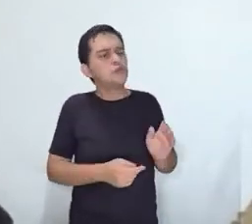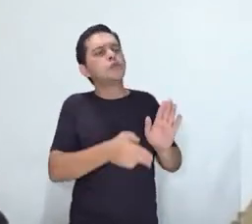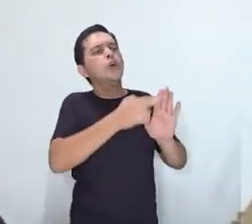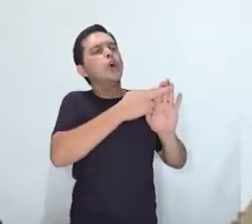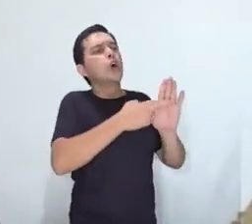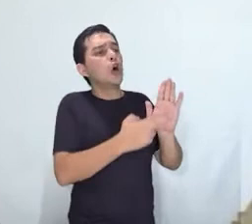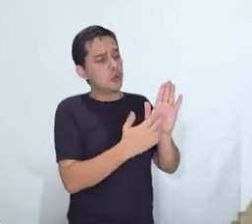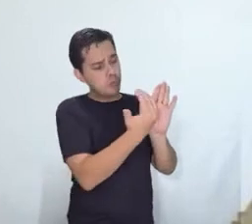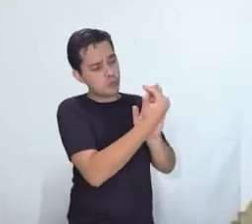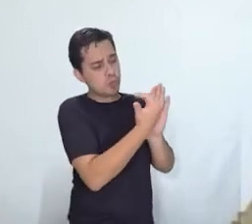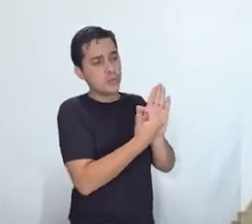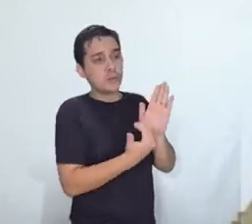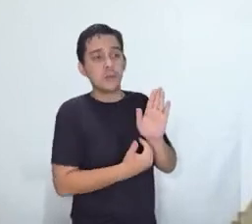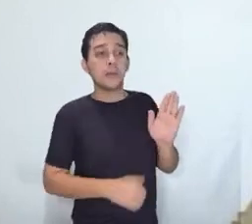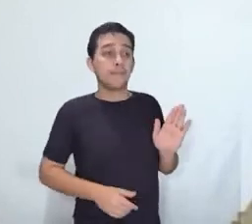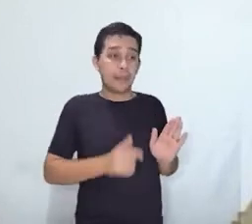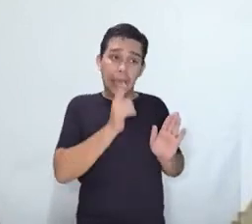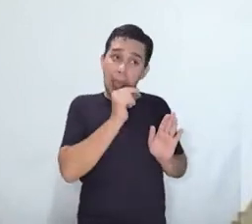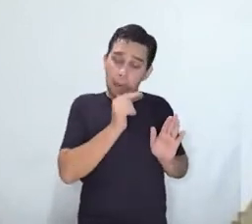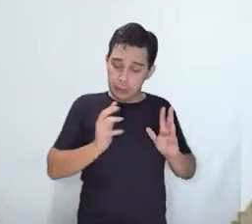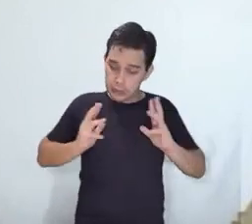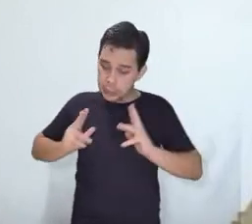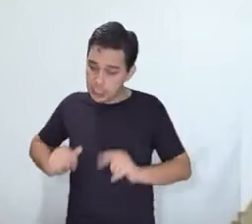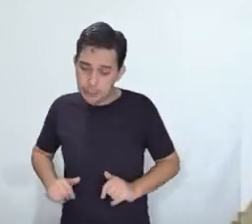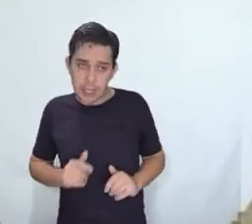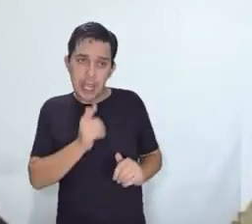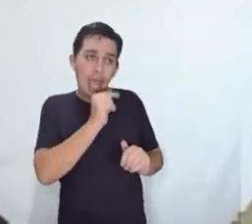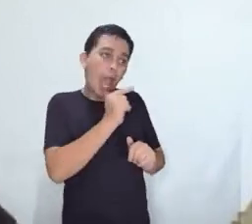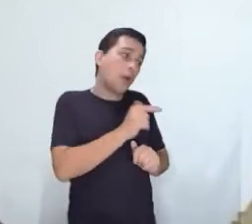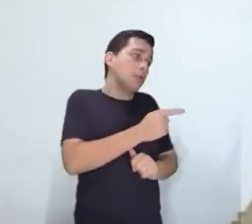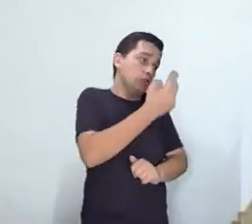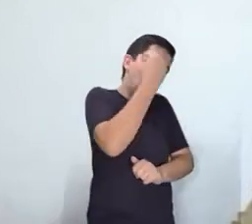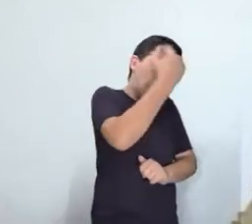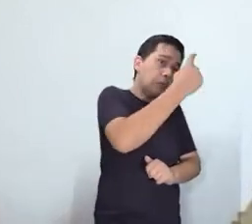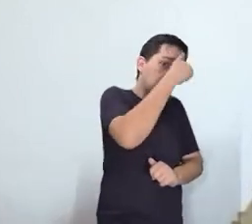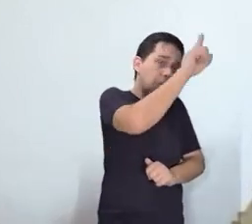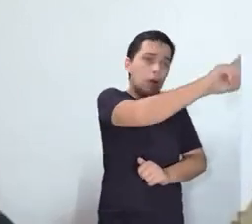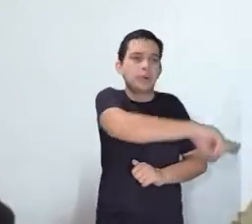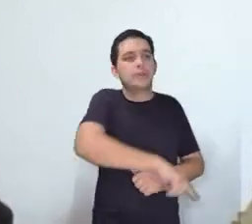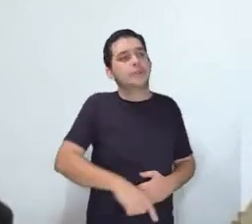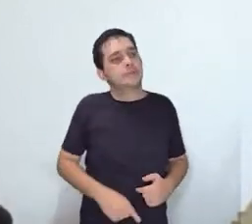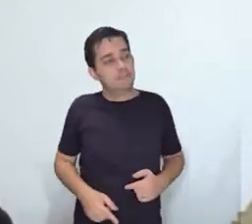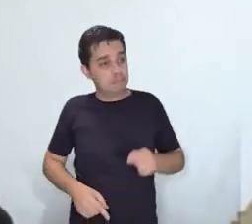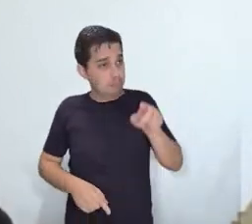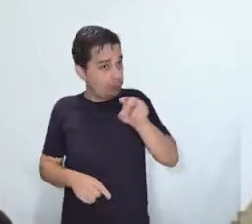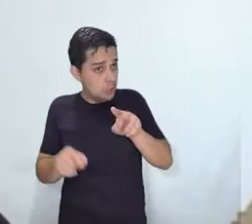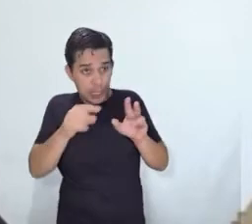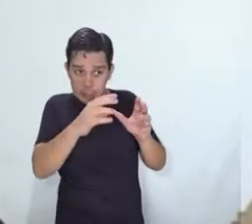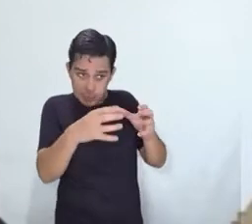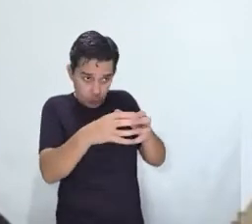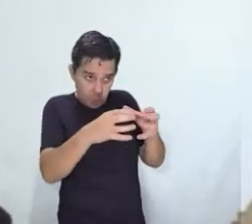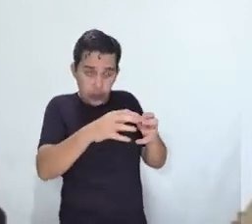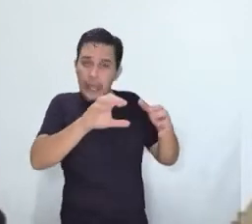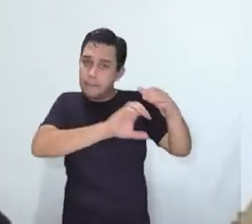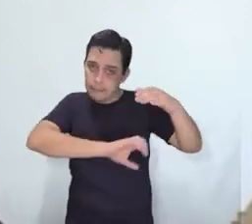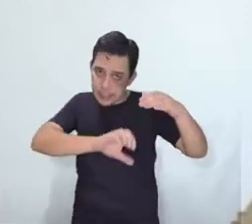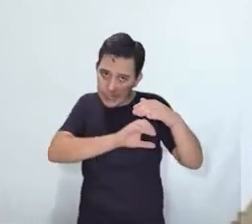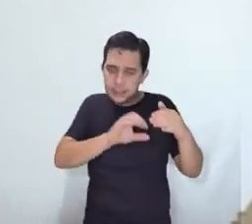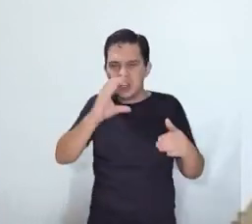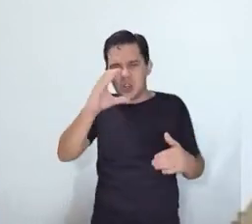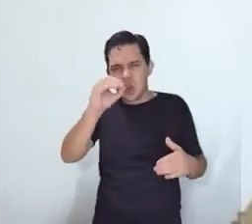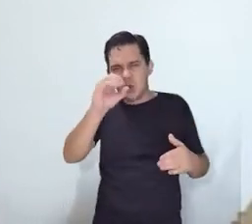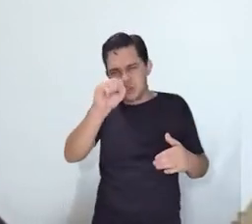tratada, quanto em relação à água bruta, e também que as concessionárias adotassem todas as medidas preventivas e